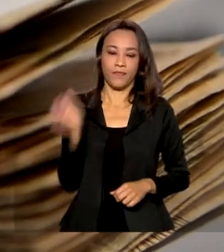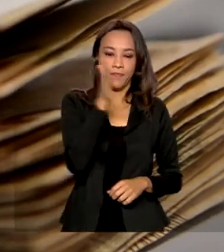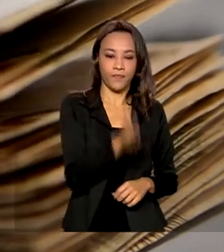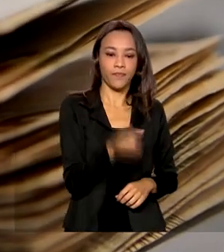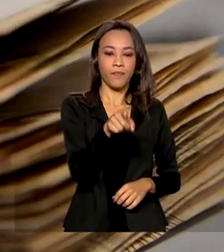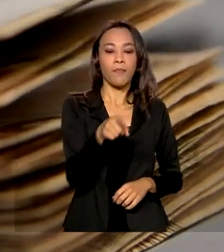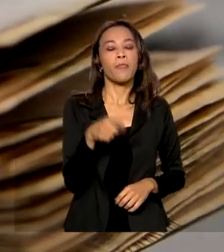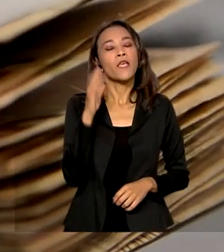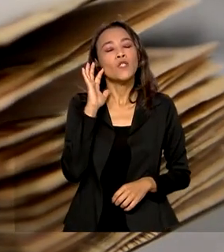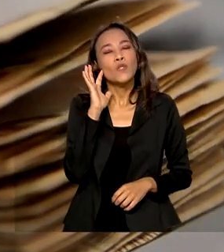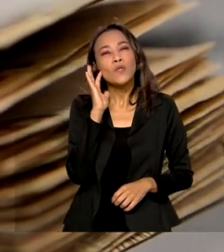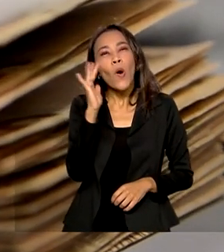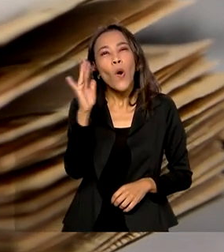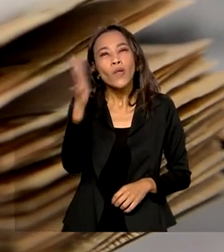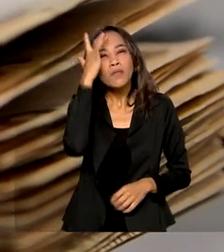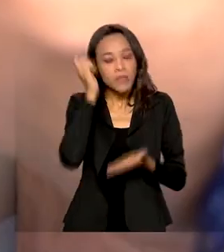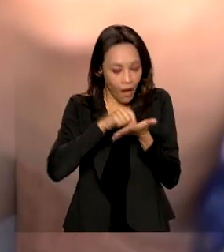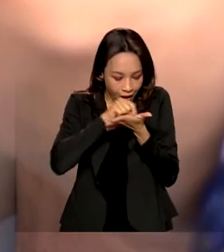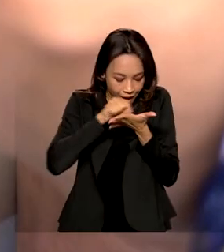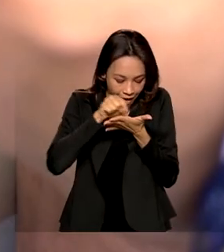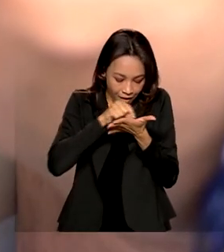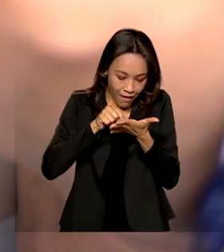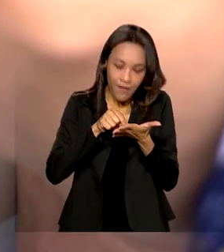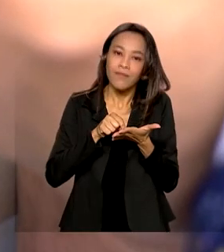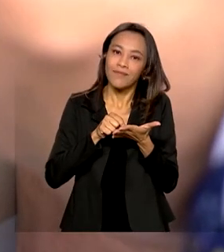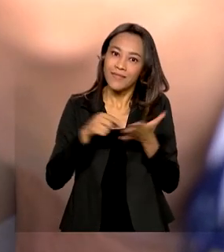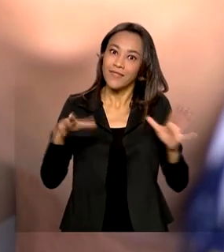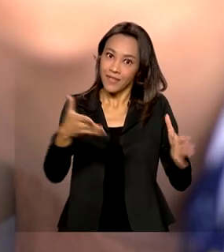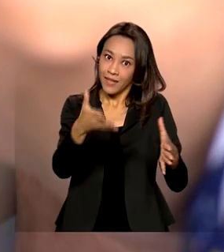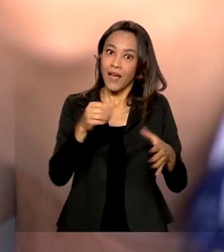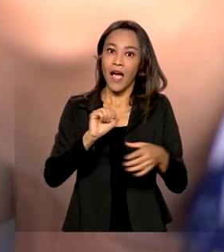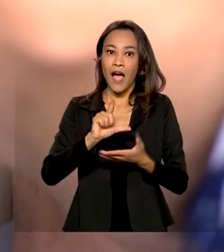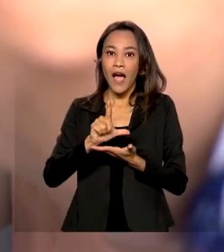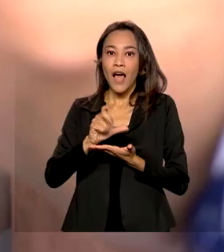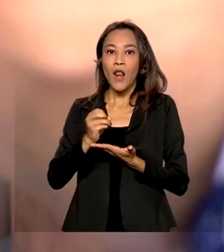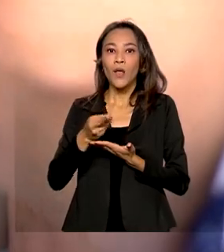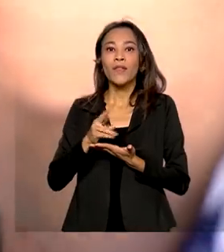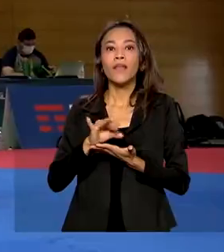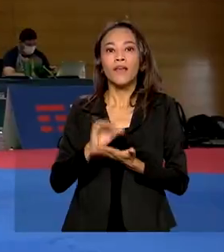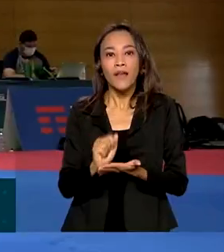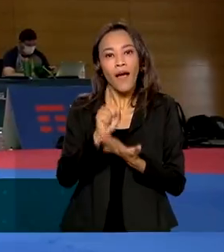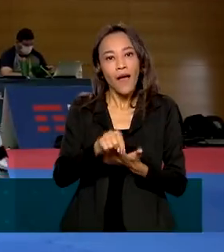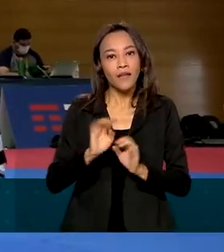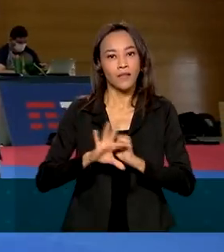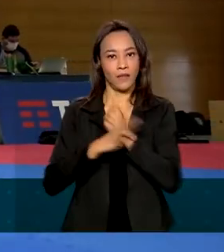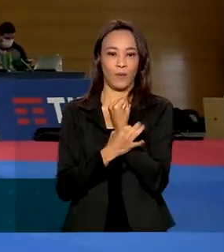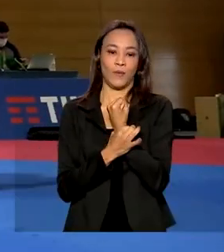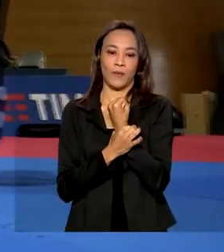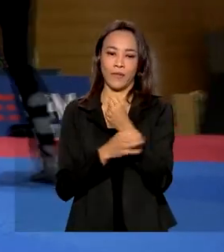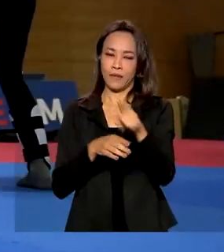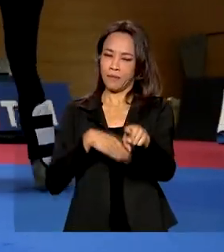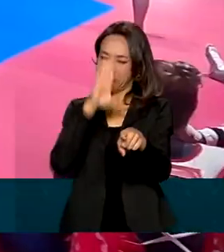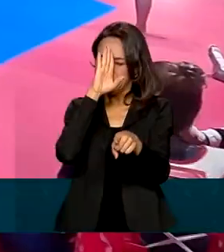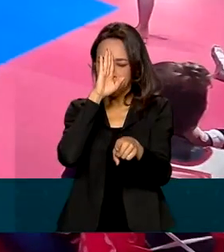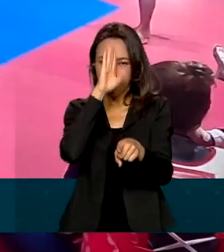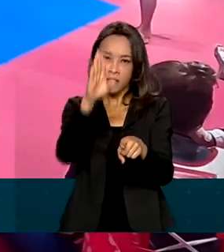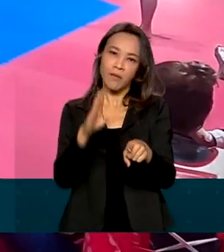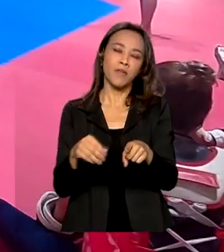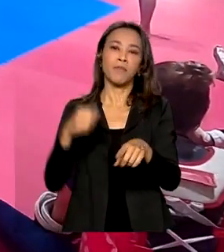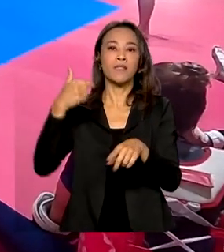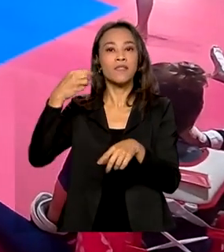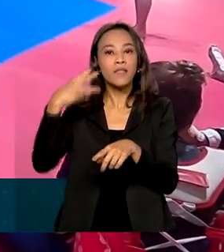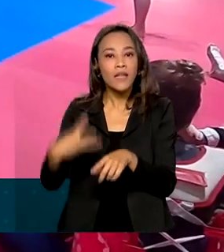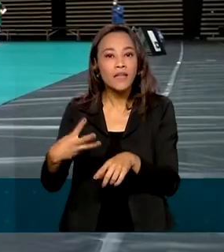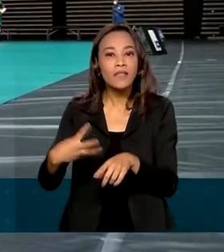alimentar os sonhos dos apostadores, as loterias caixas são fonte de segurança, principalmente para os 302